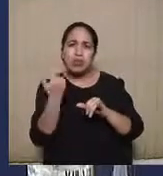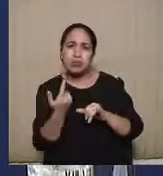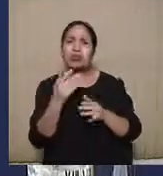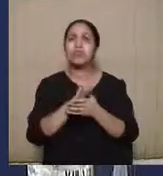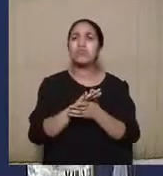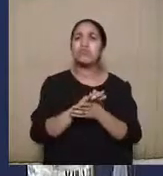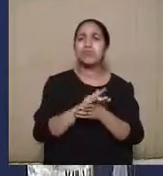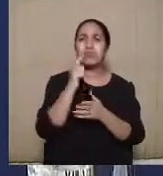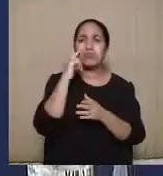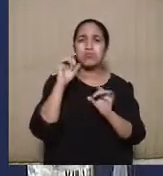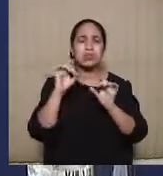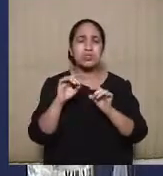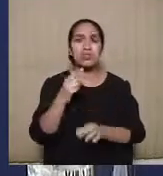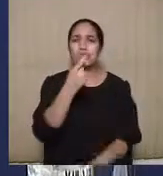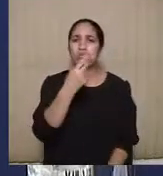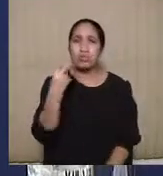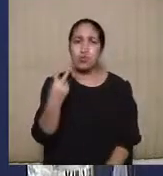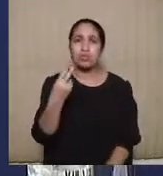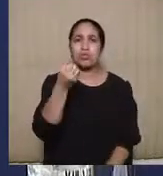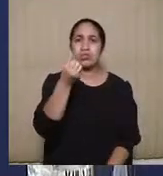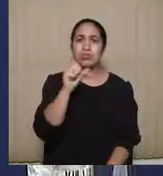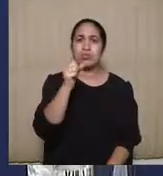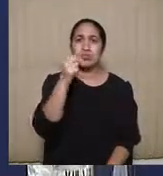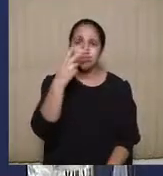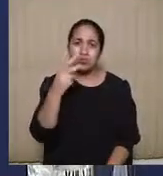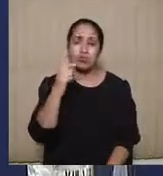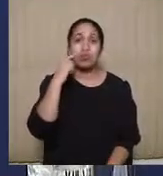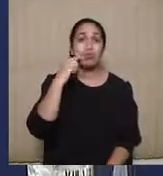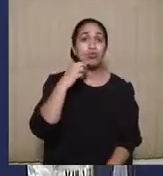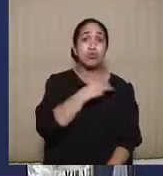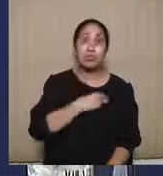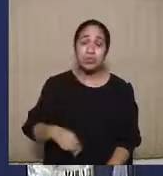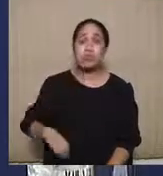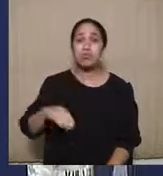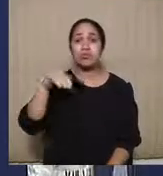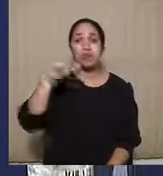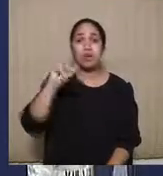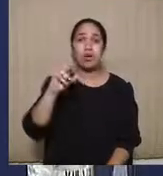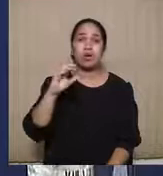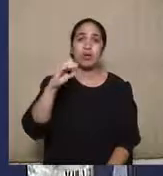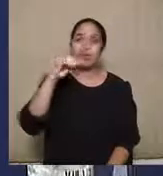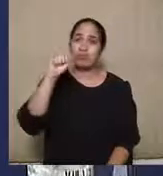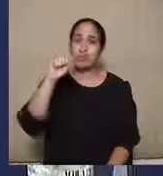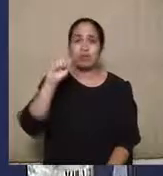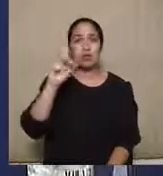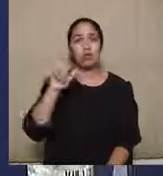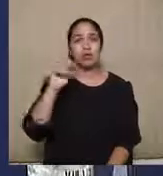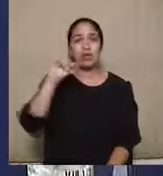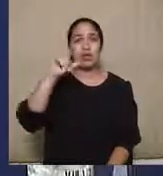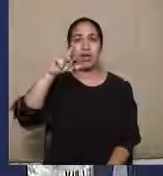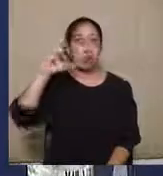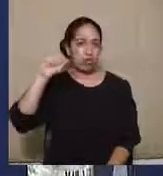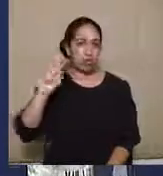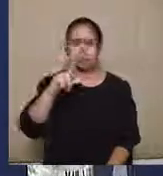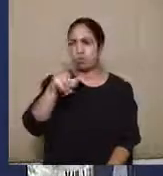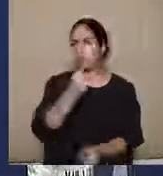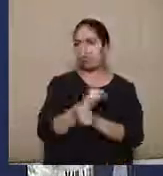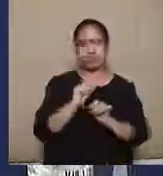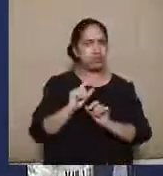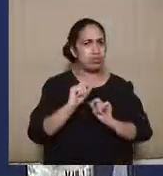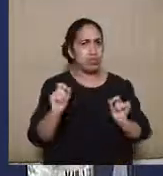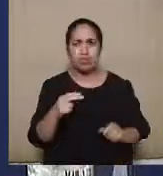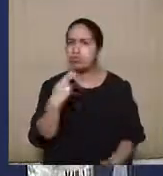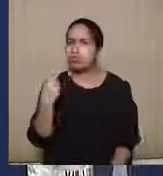12682, do ministro Marco Aurélio, que se disse que não seria possível, então, entender